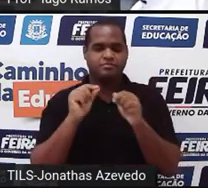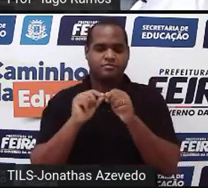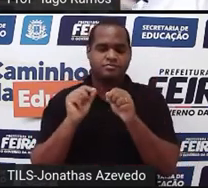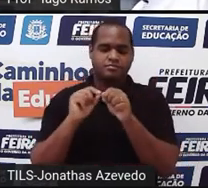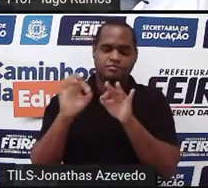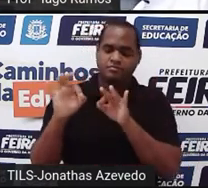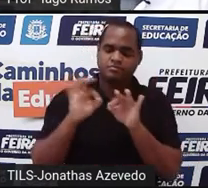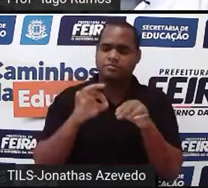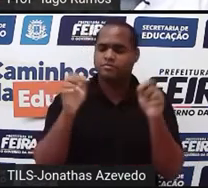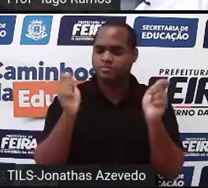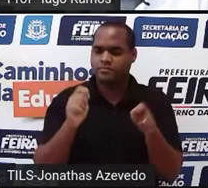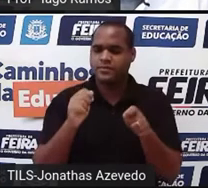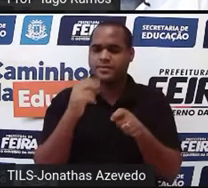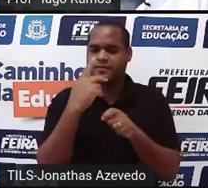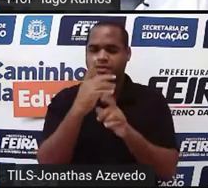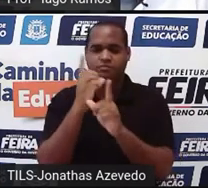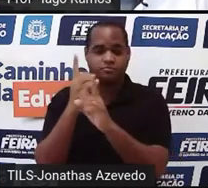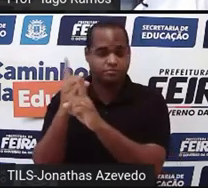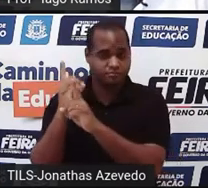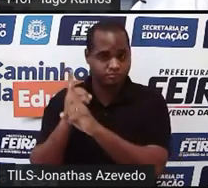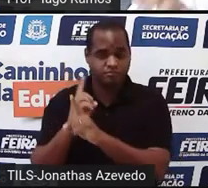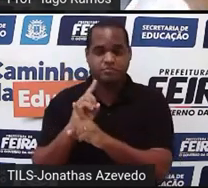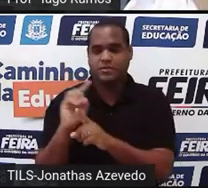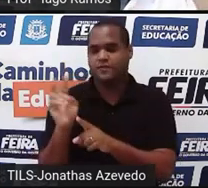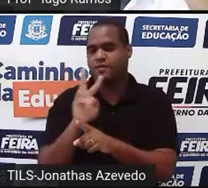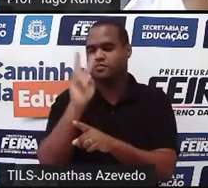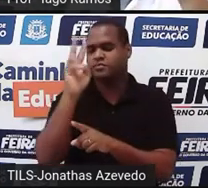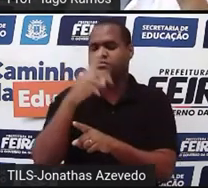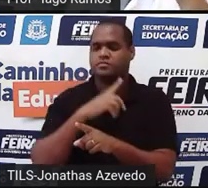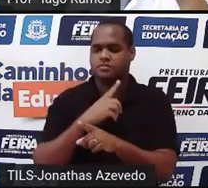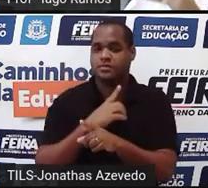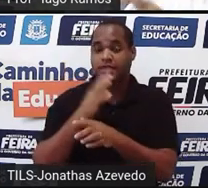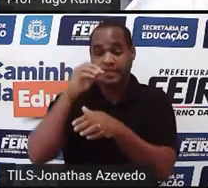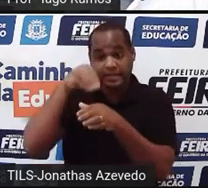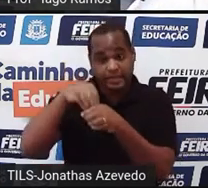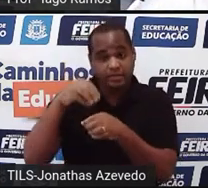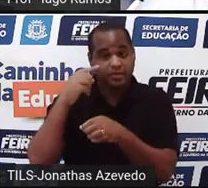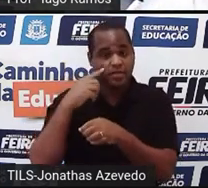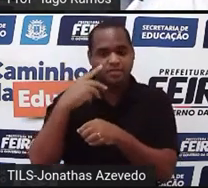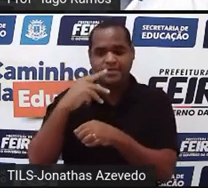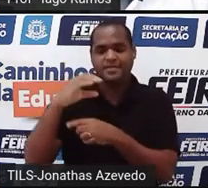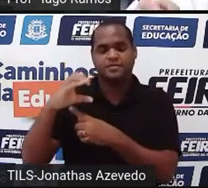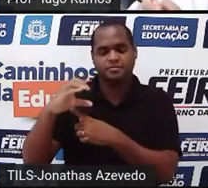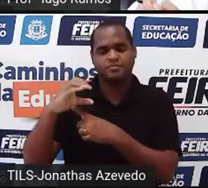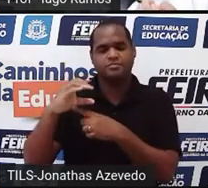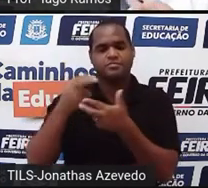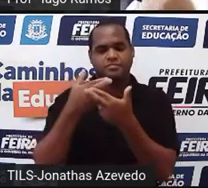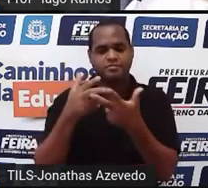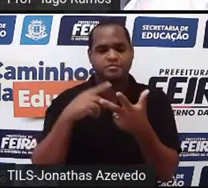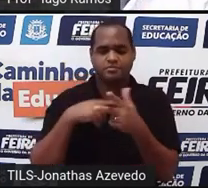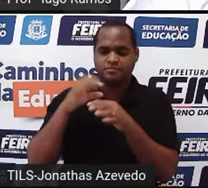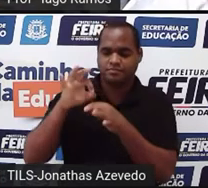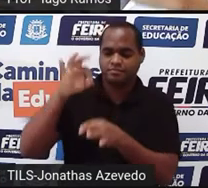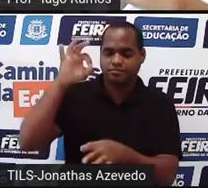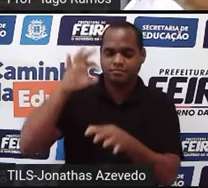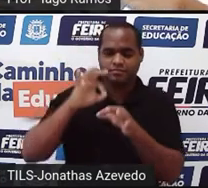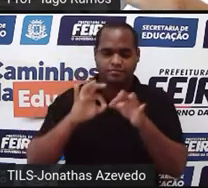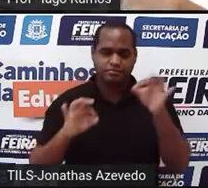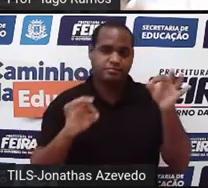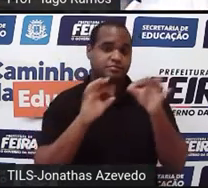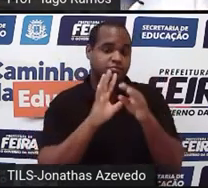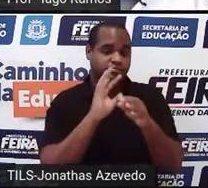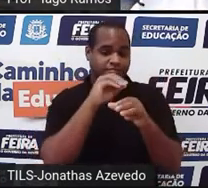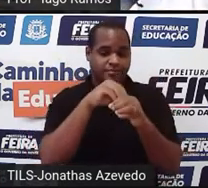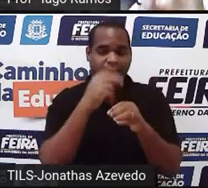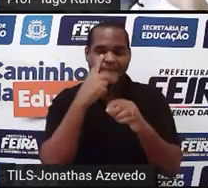né? Quando a gente acha uma solução, dentro do plano cartesiano, as retas do gráfico se cruzam.